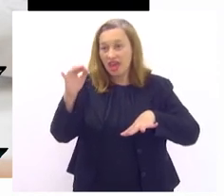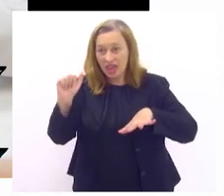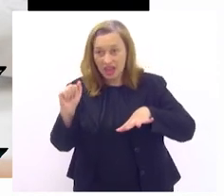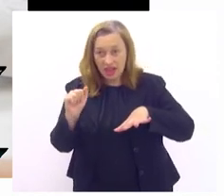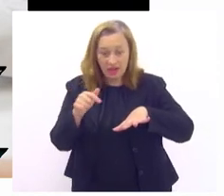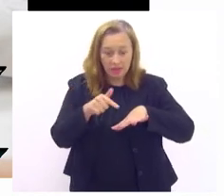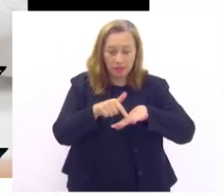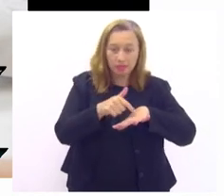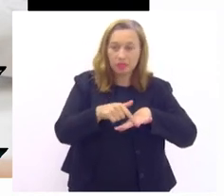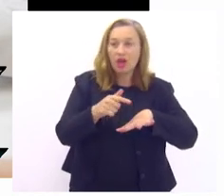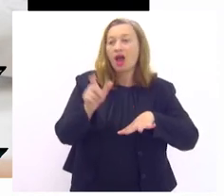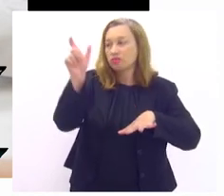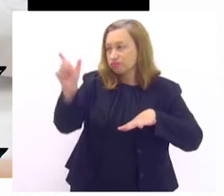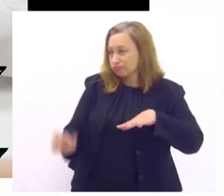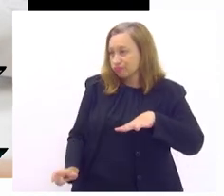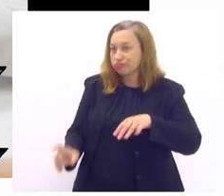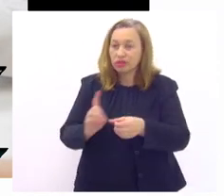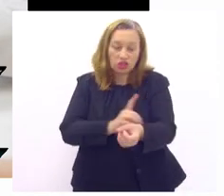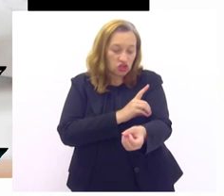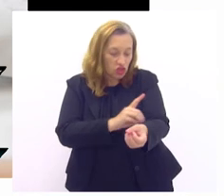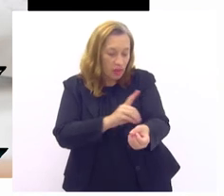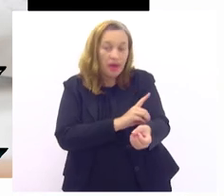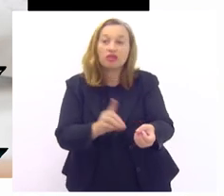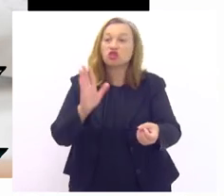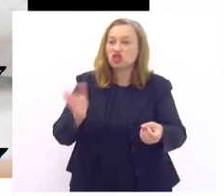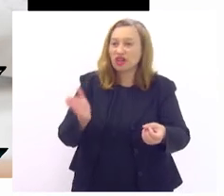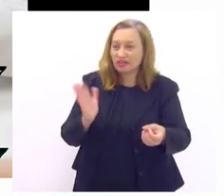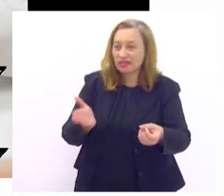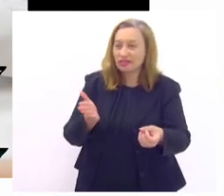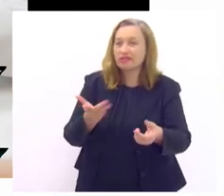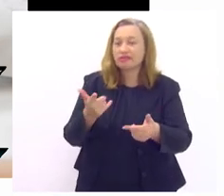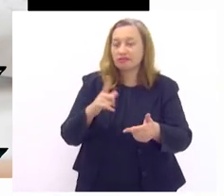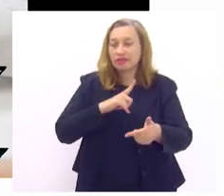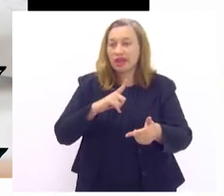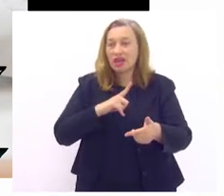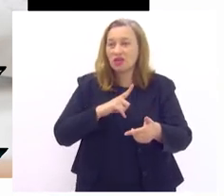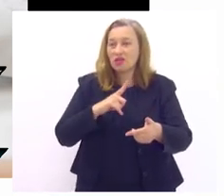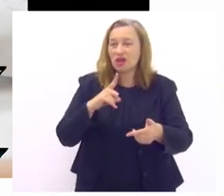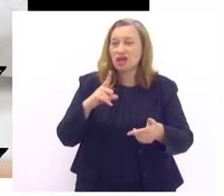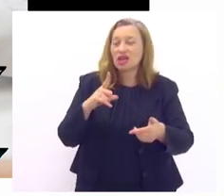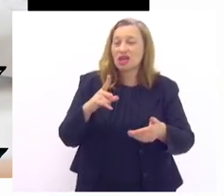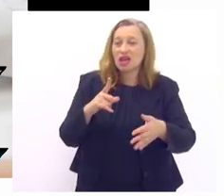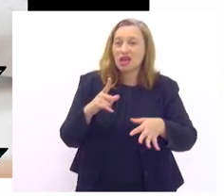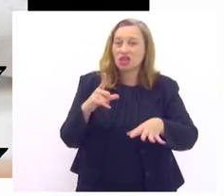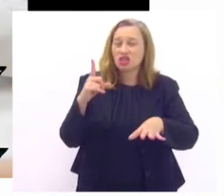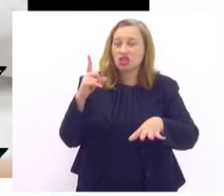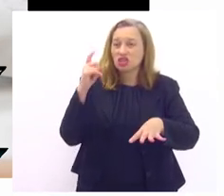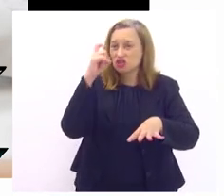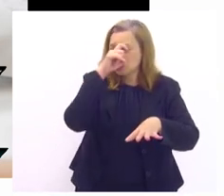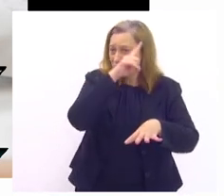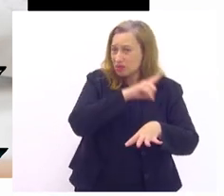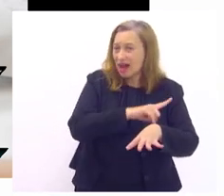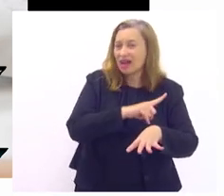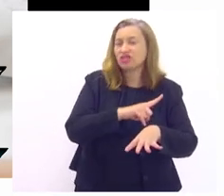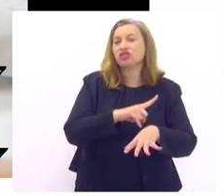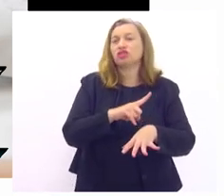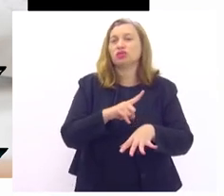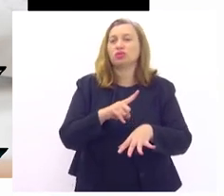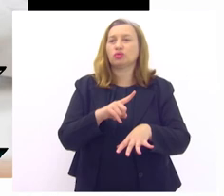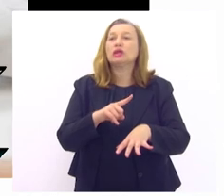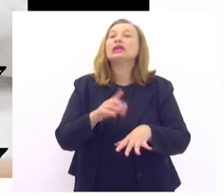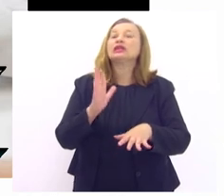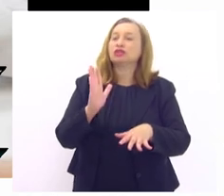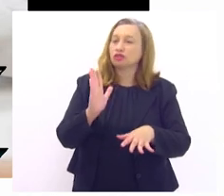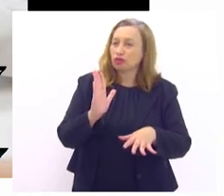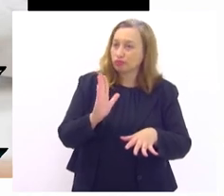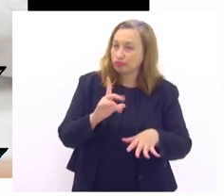diabético ele já tem uma uma deficiência dessa imunidade né então isso causa